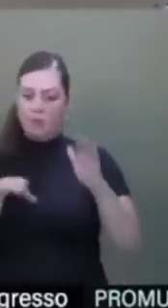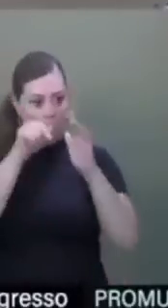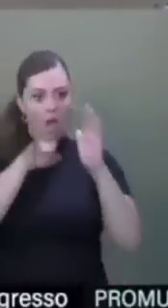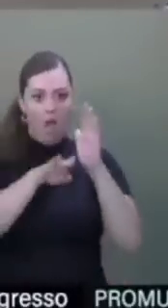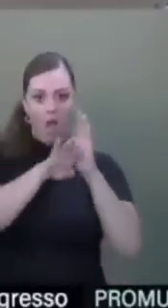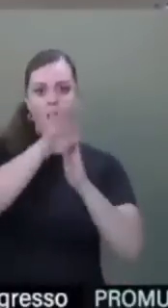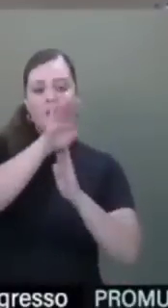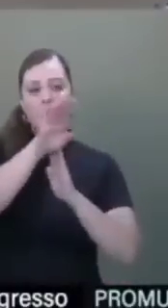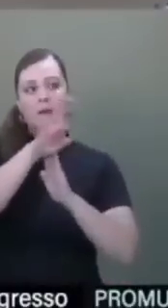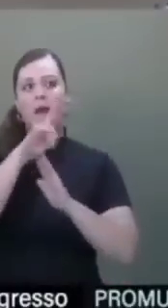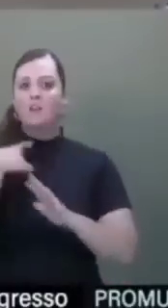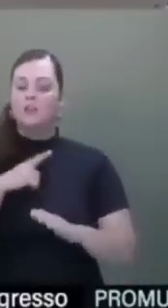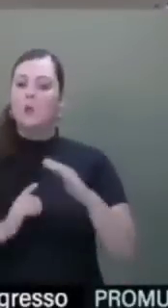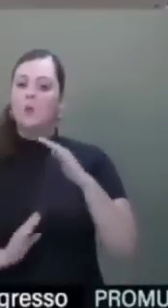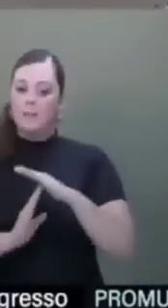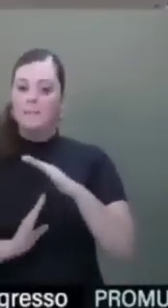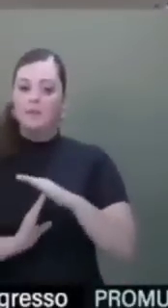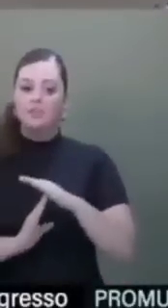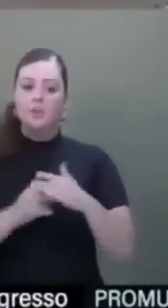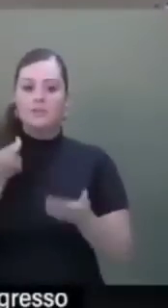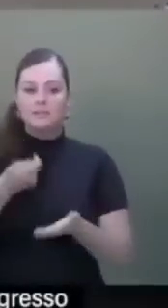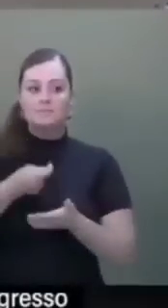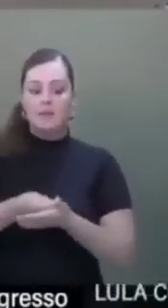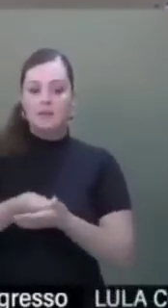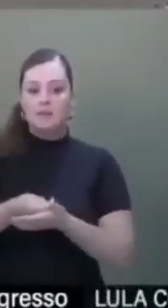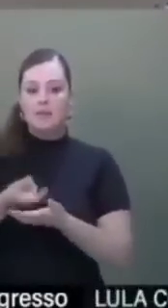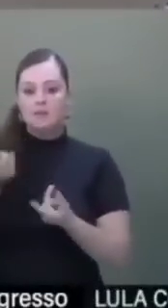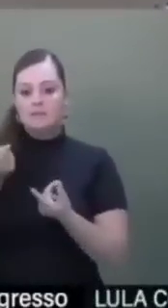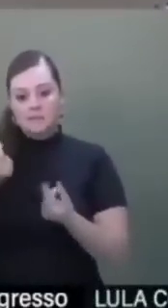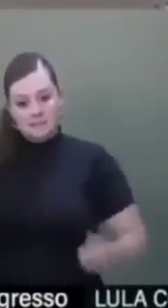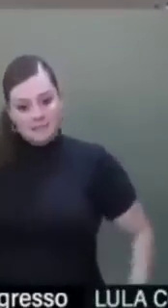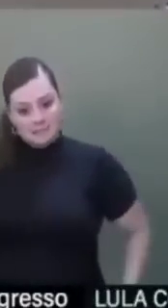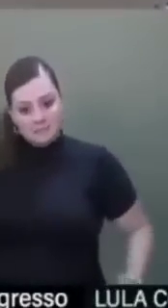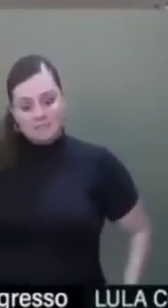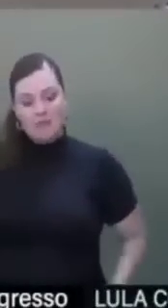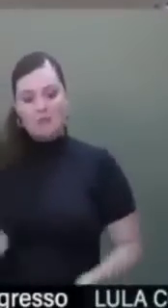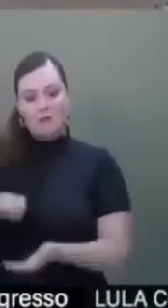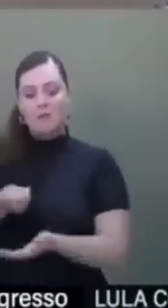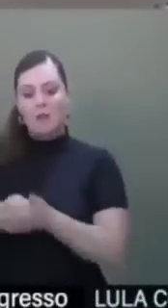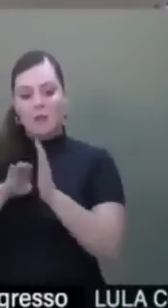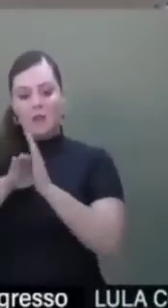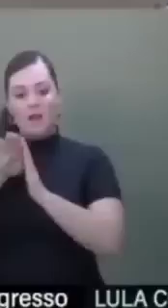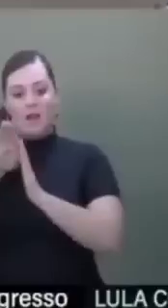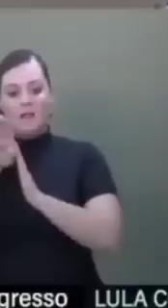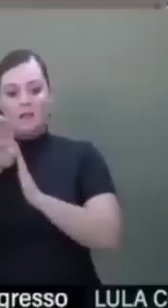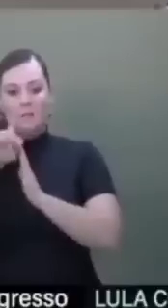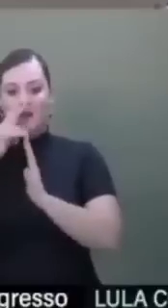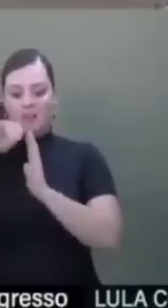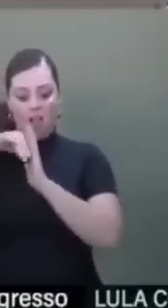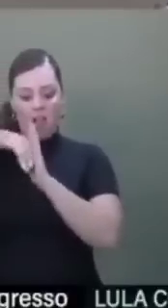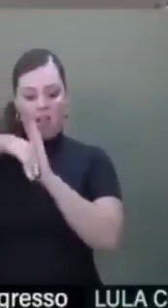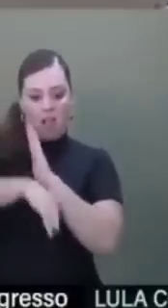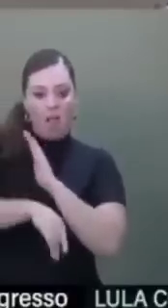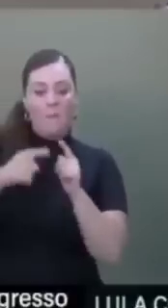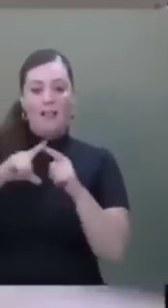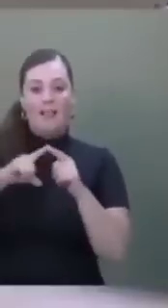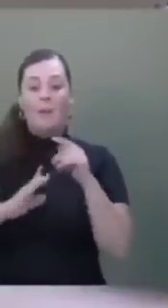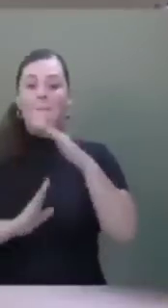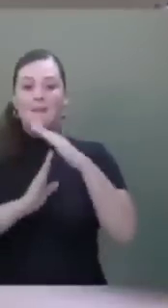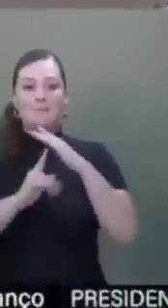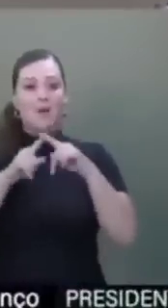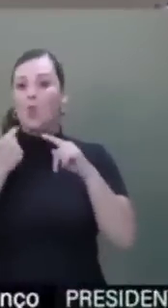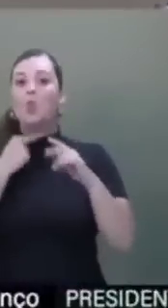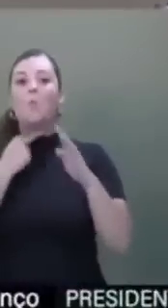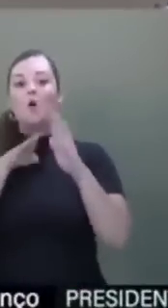um teto, as despesas obrigatórias crescem. Como não pode crescer para cima, que tem o teto, elas crescem para baixo, senador Everton.